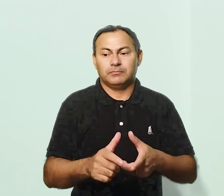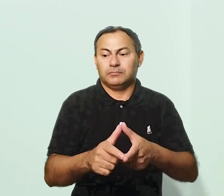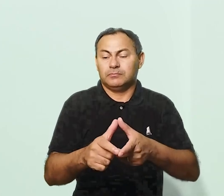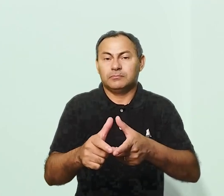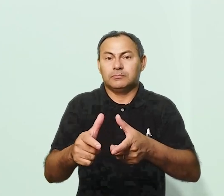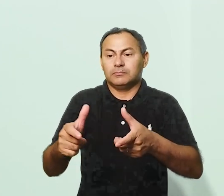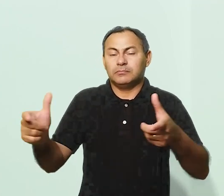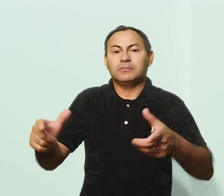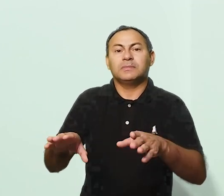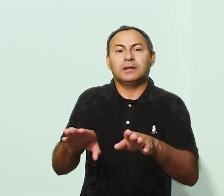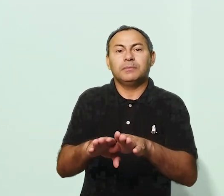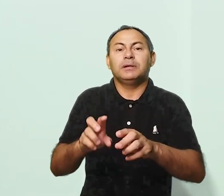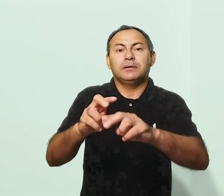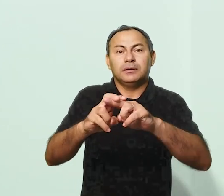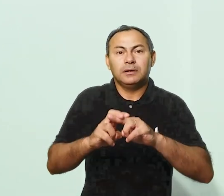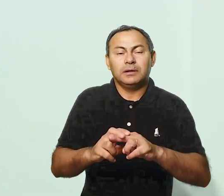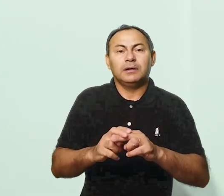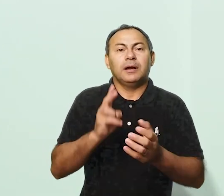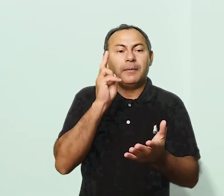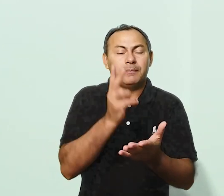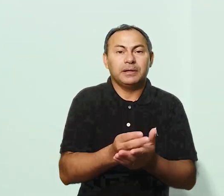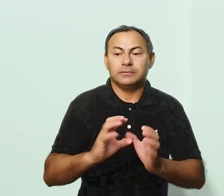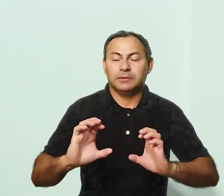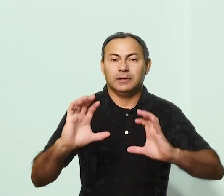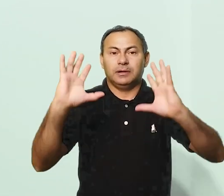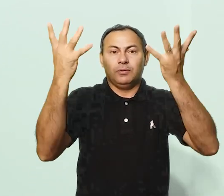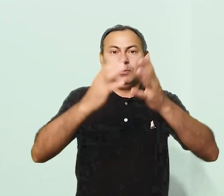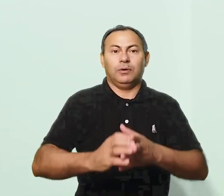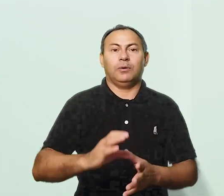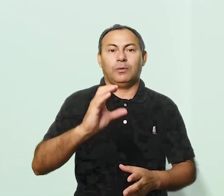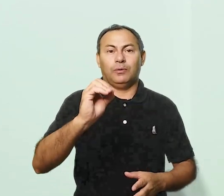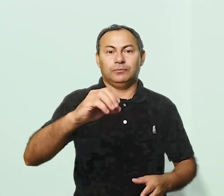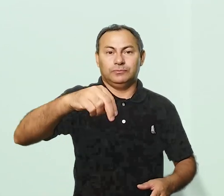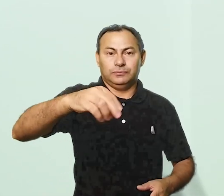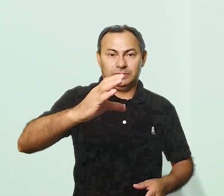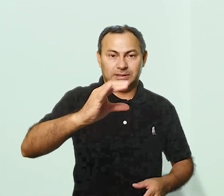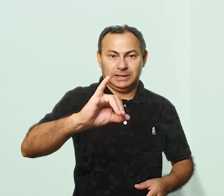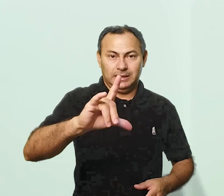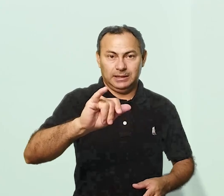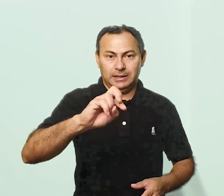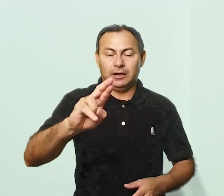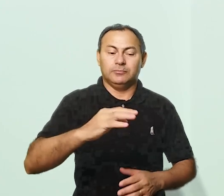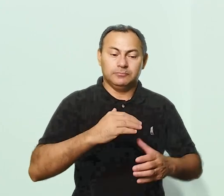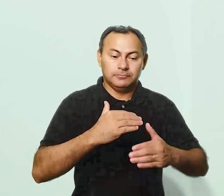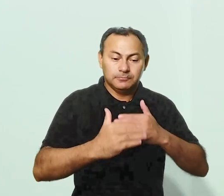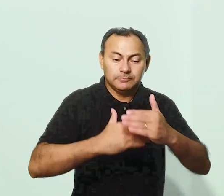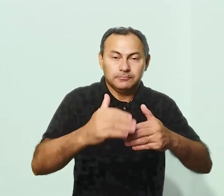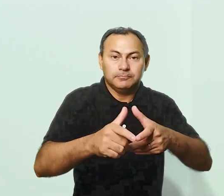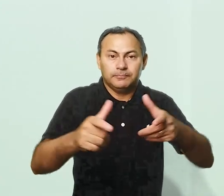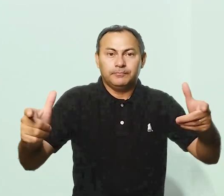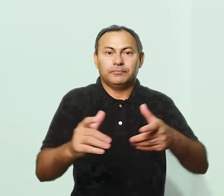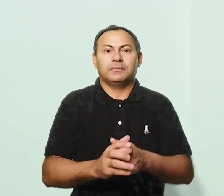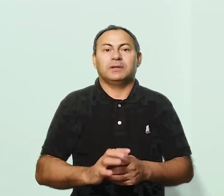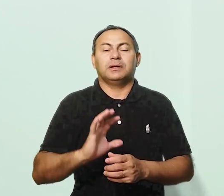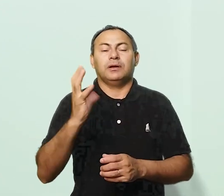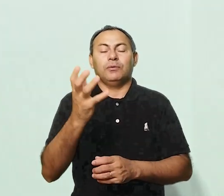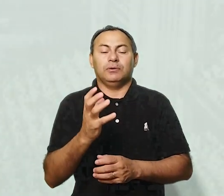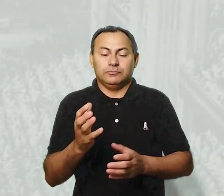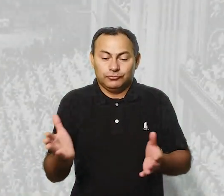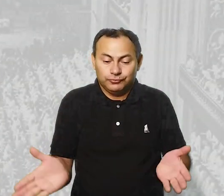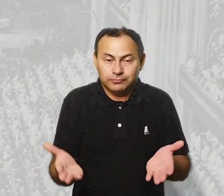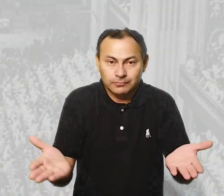parte também por causa da mesma celebração conciliar e dos grandes processos que ele ativou.